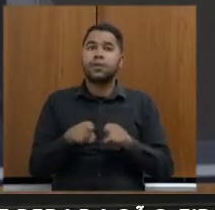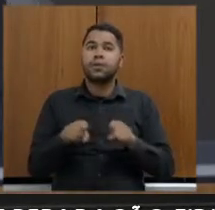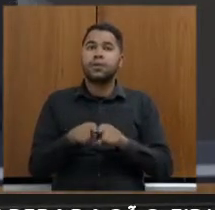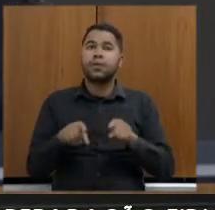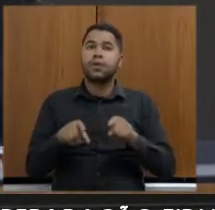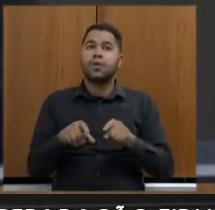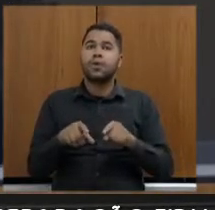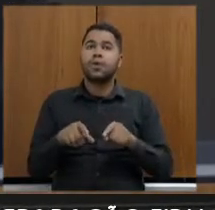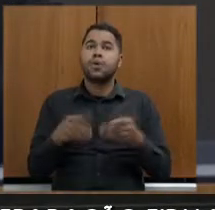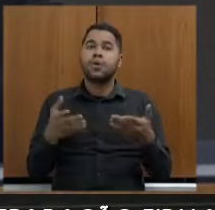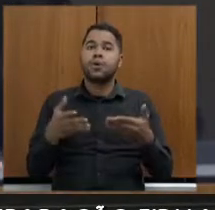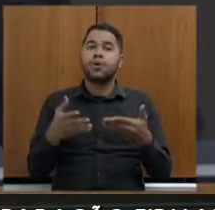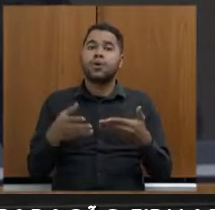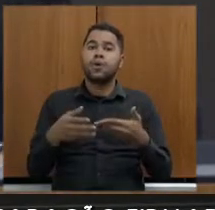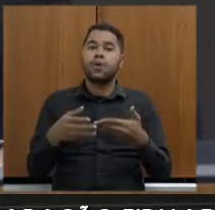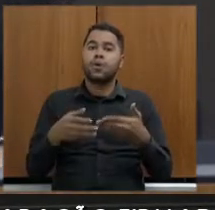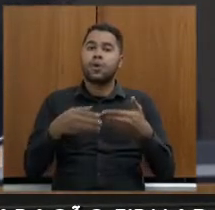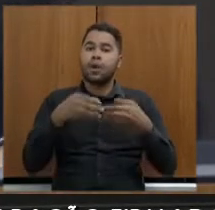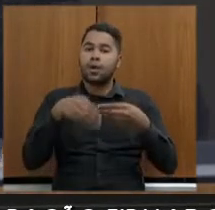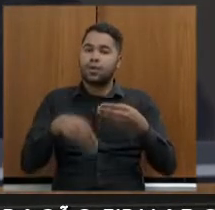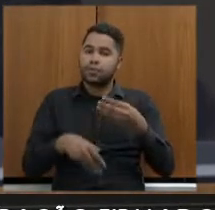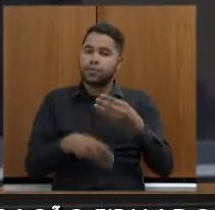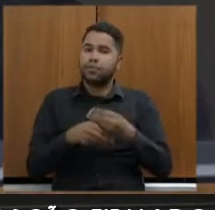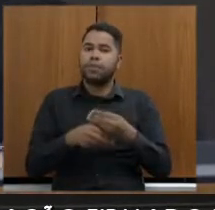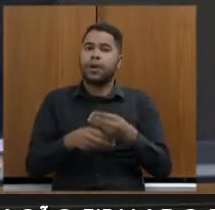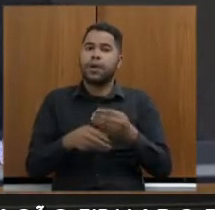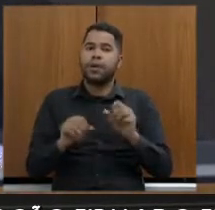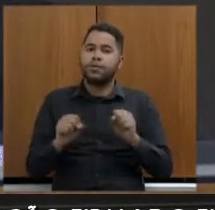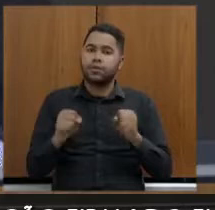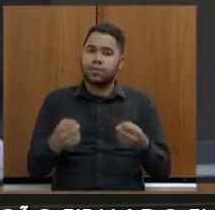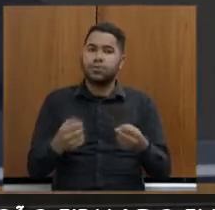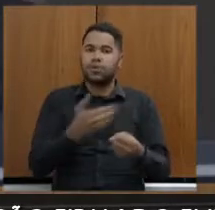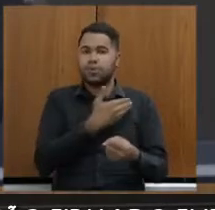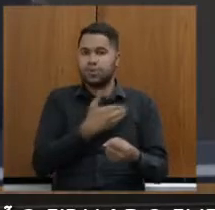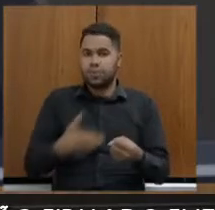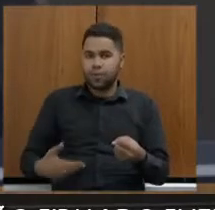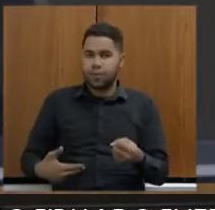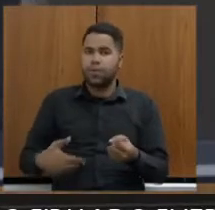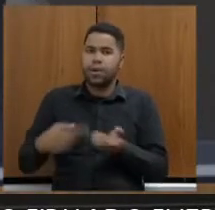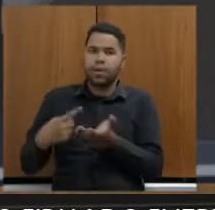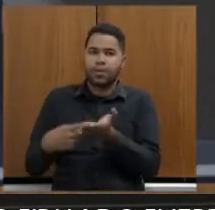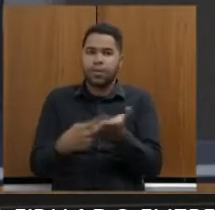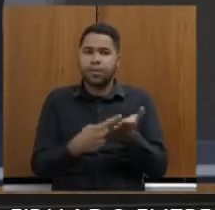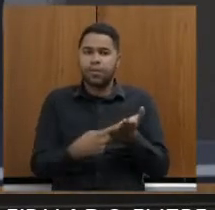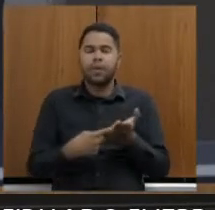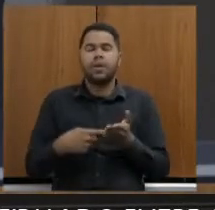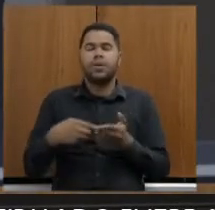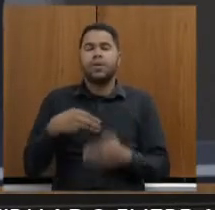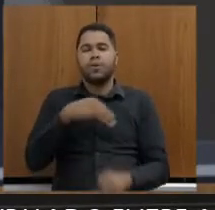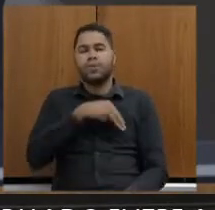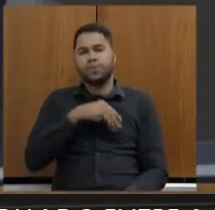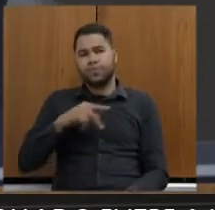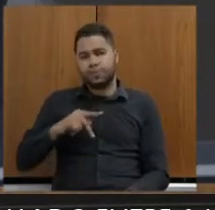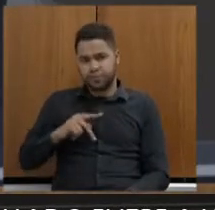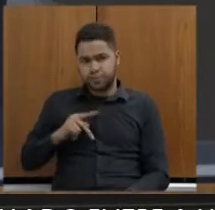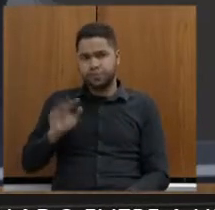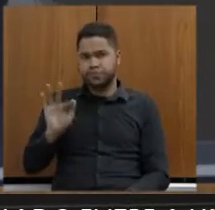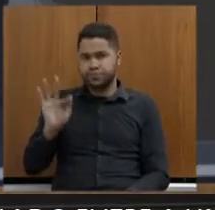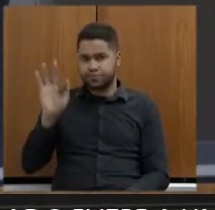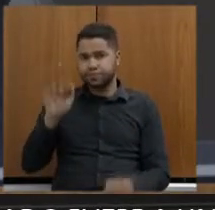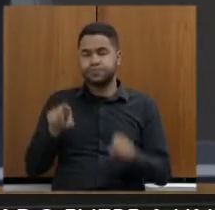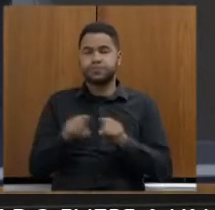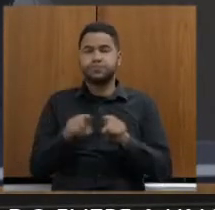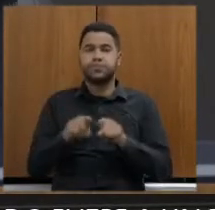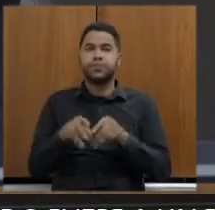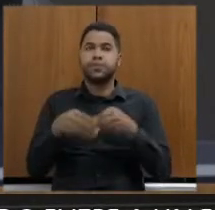os comprometentes do acordo judicial, a Defensoria Pública de Minas Gerais, o Ministério Público Federal, e queria